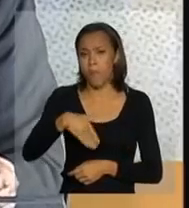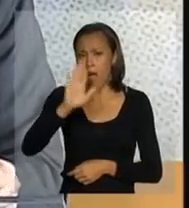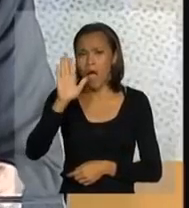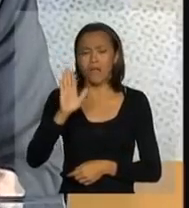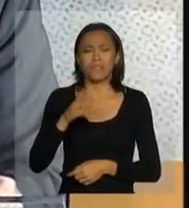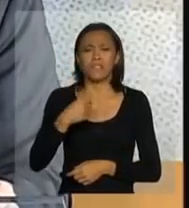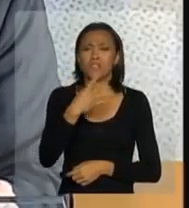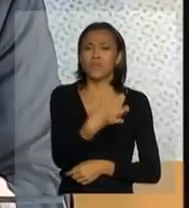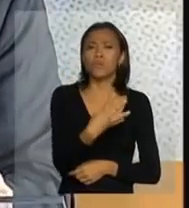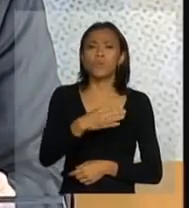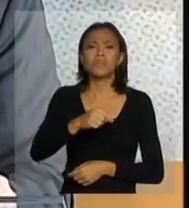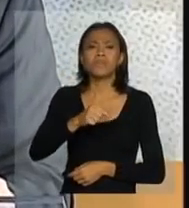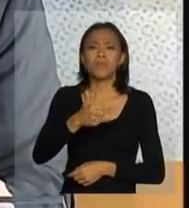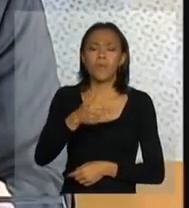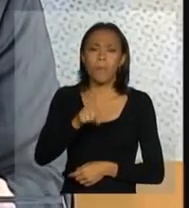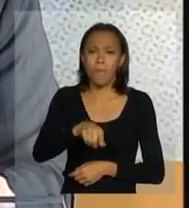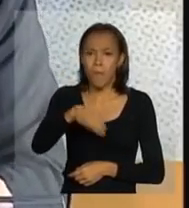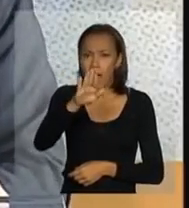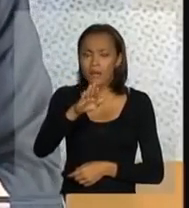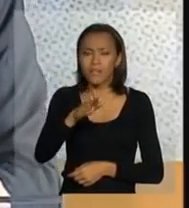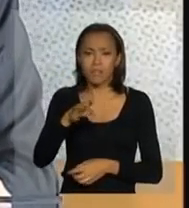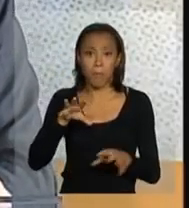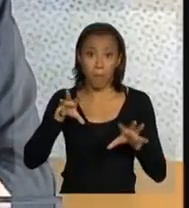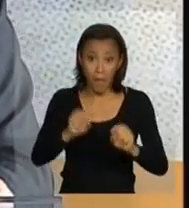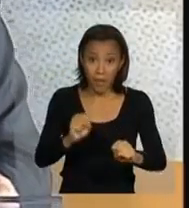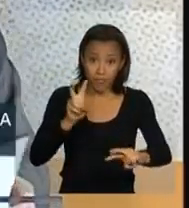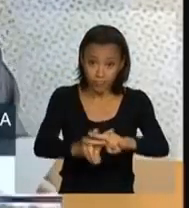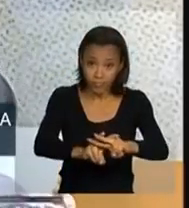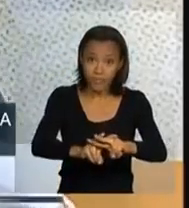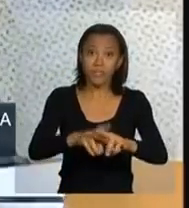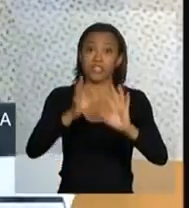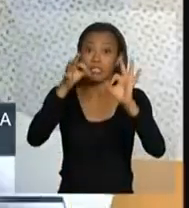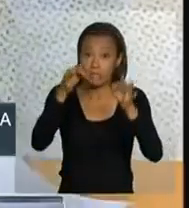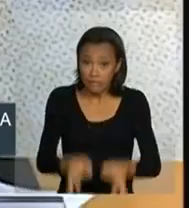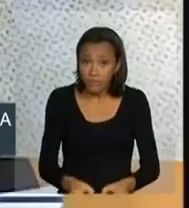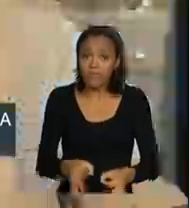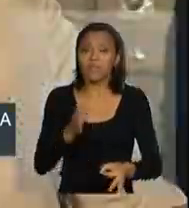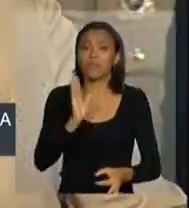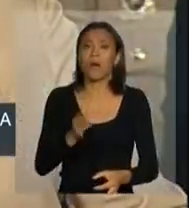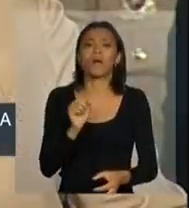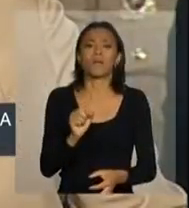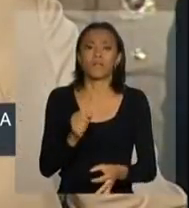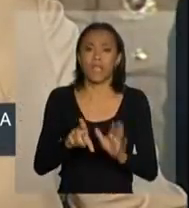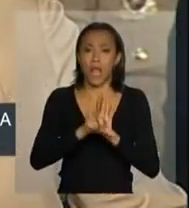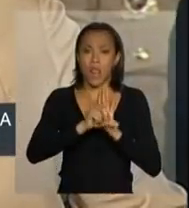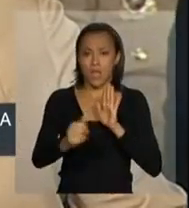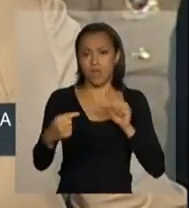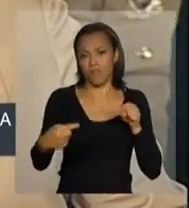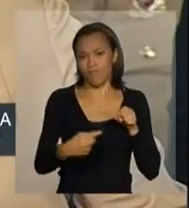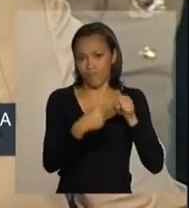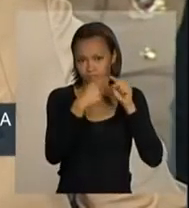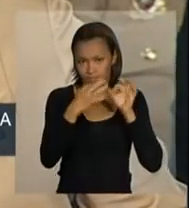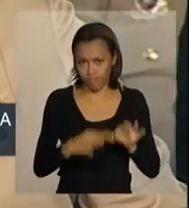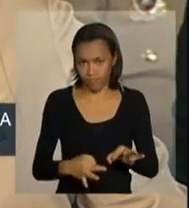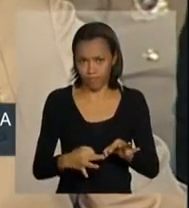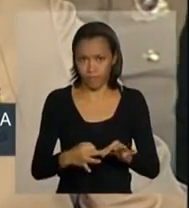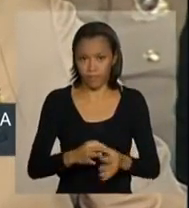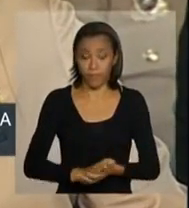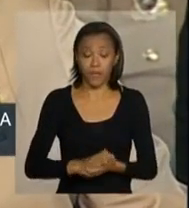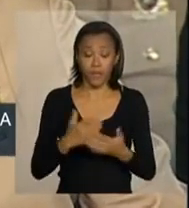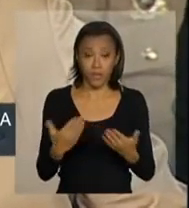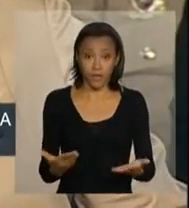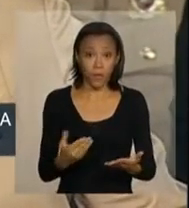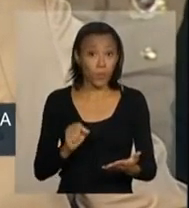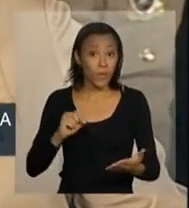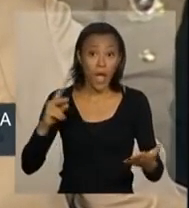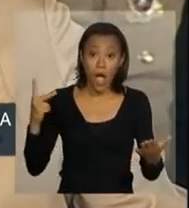2.434 prisões efetivadas com base na legislação em vigor. E